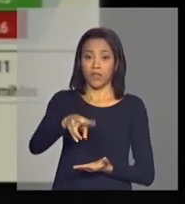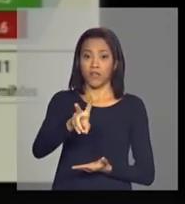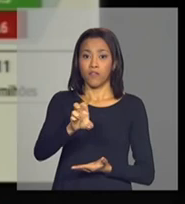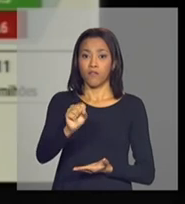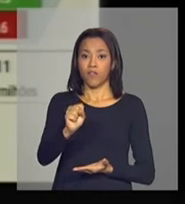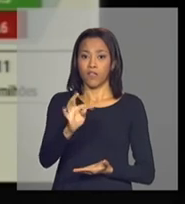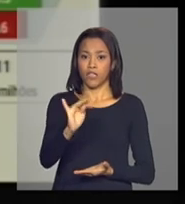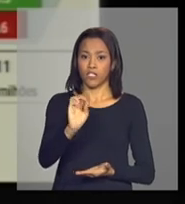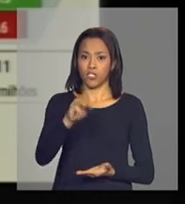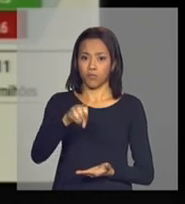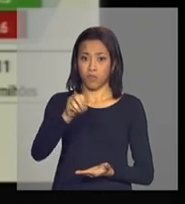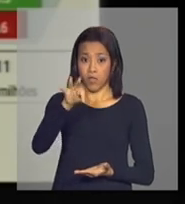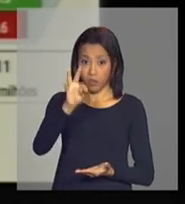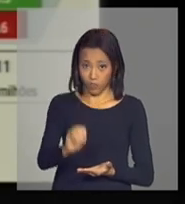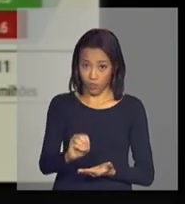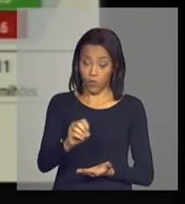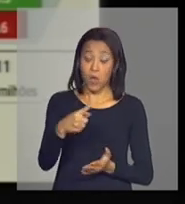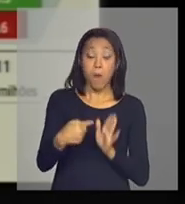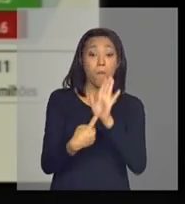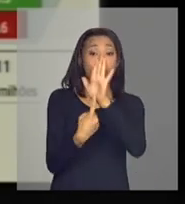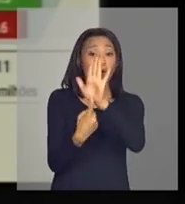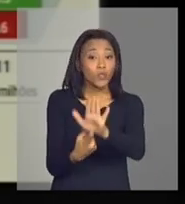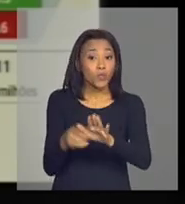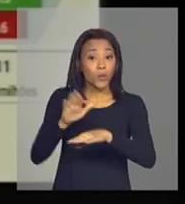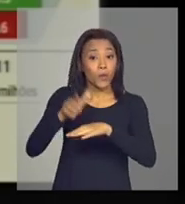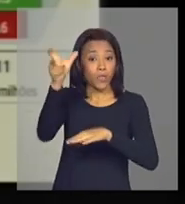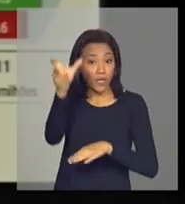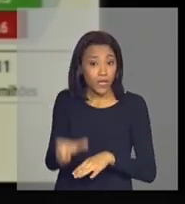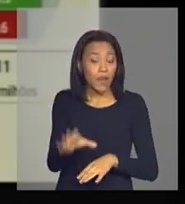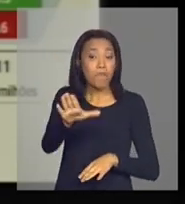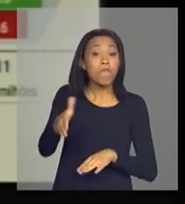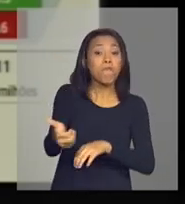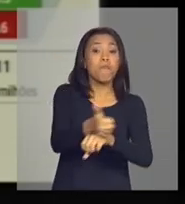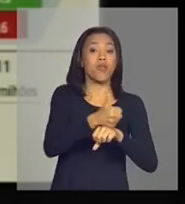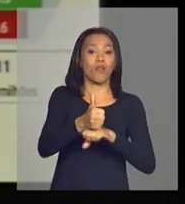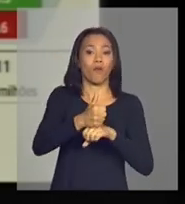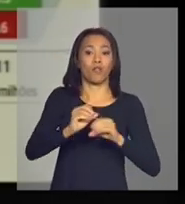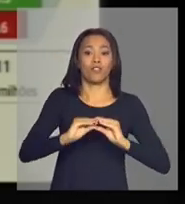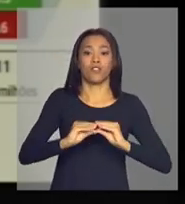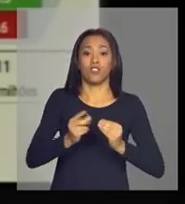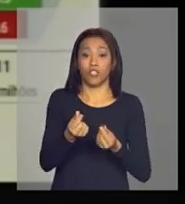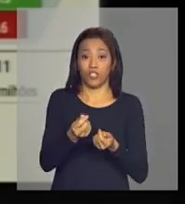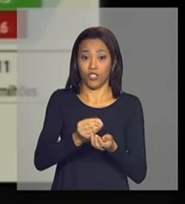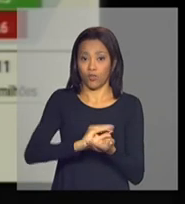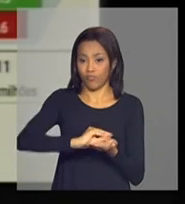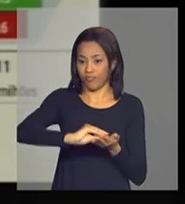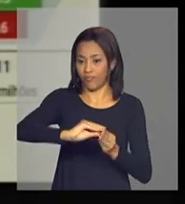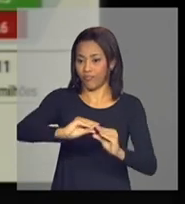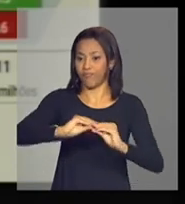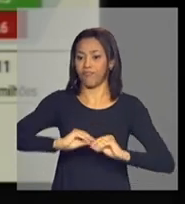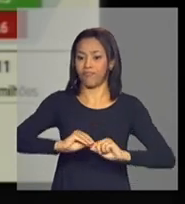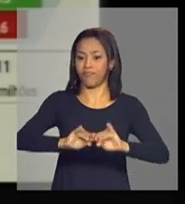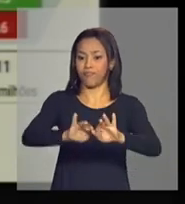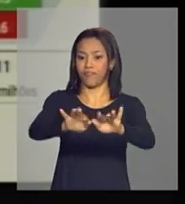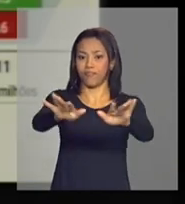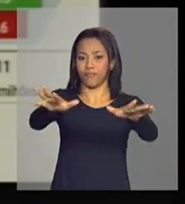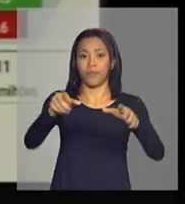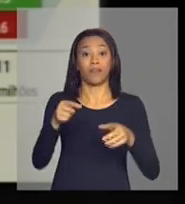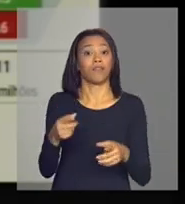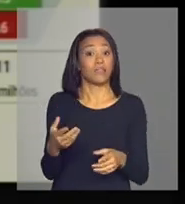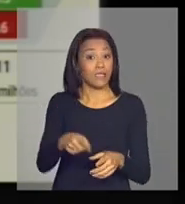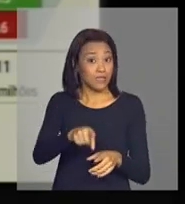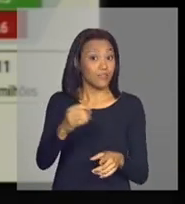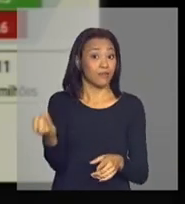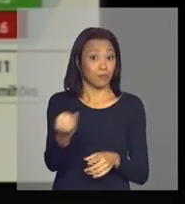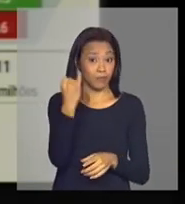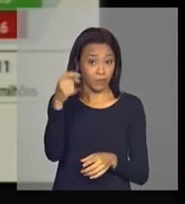e aqui eu repito, a melhora da distribuição de renda no Brasil. Essa melhora da distribuição de renda é fantástica.